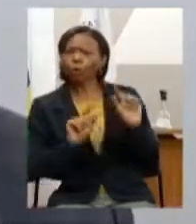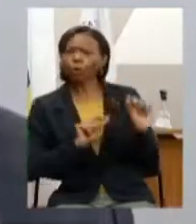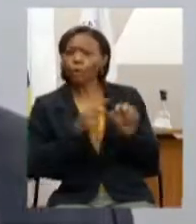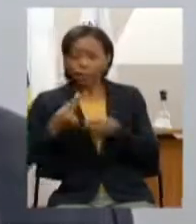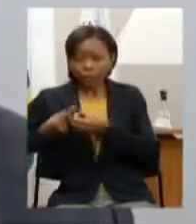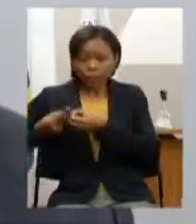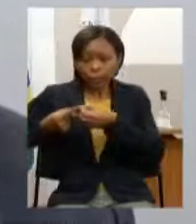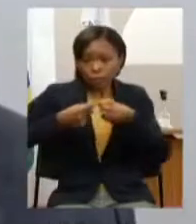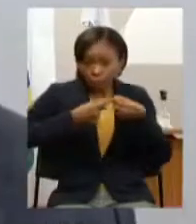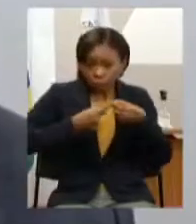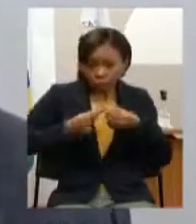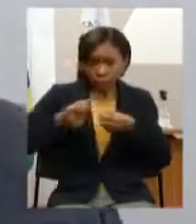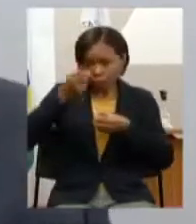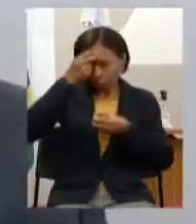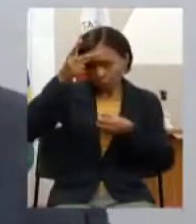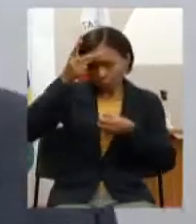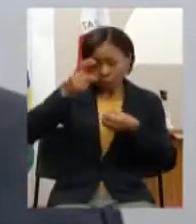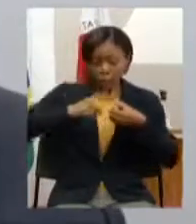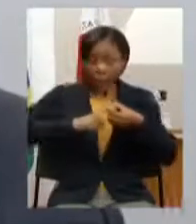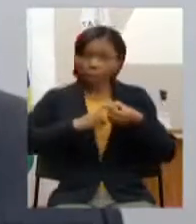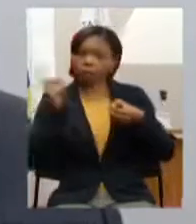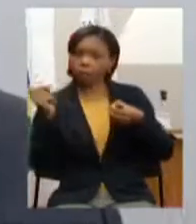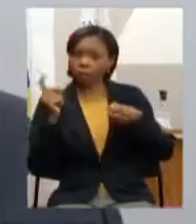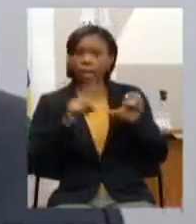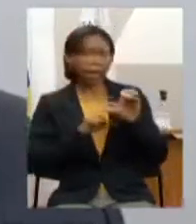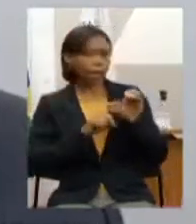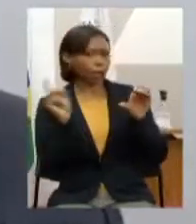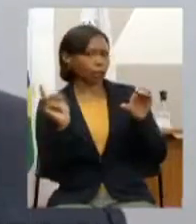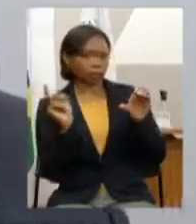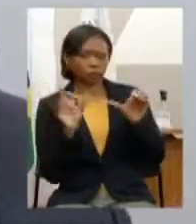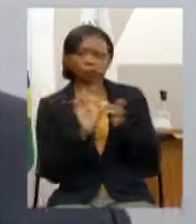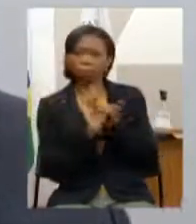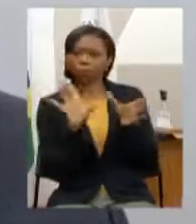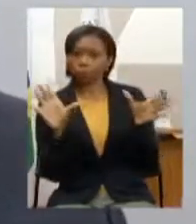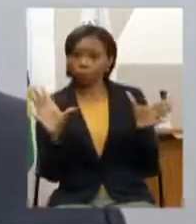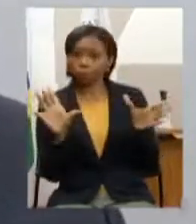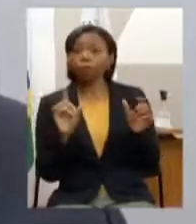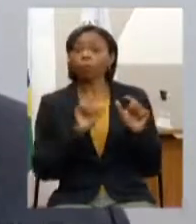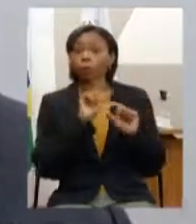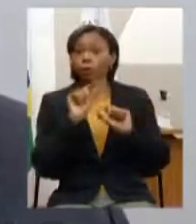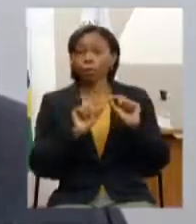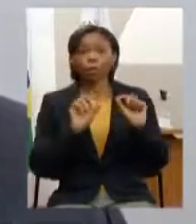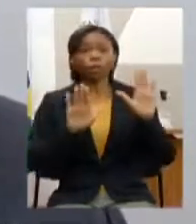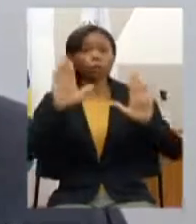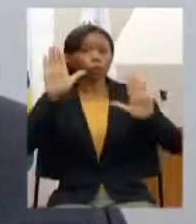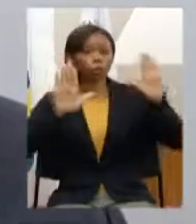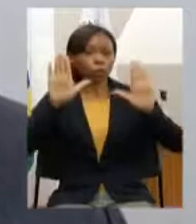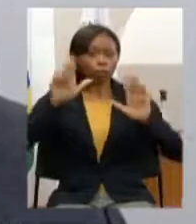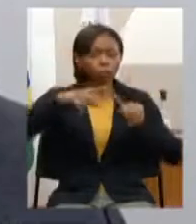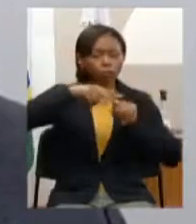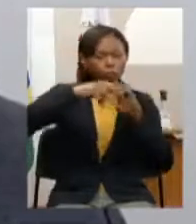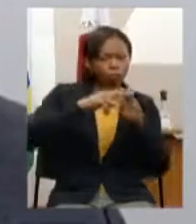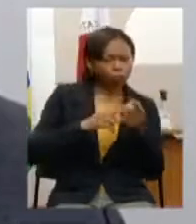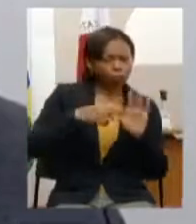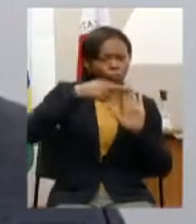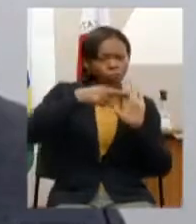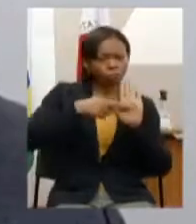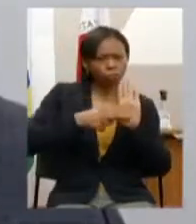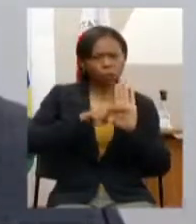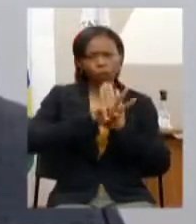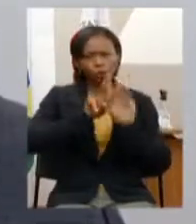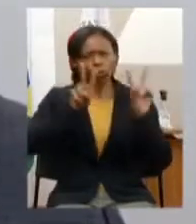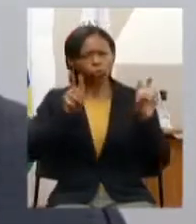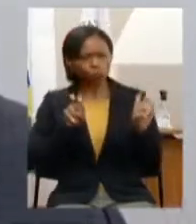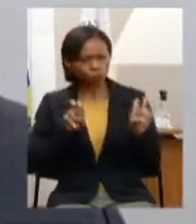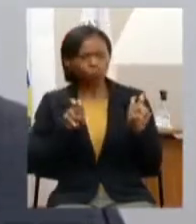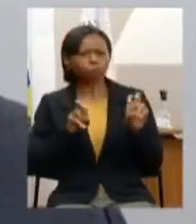tenham autonomia para deliberar a respeito do licenciamento regularização desses empreendimentos né que